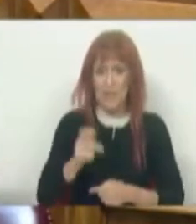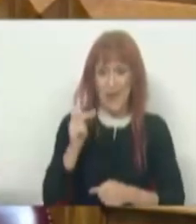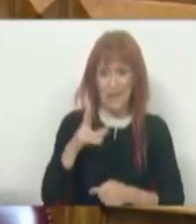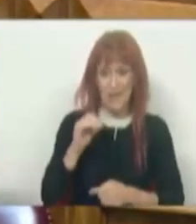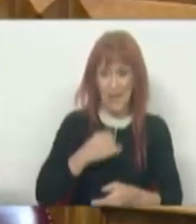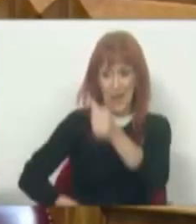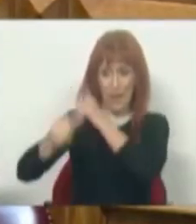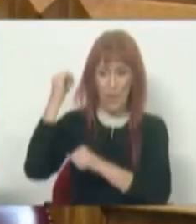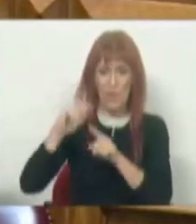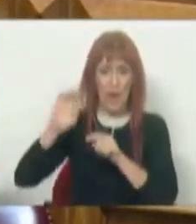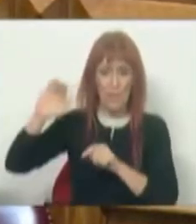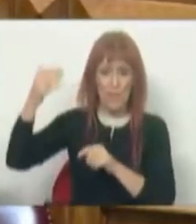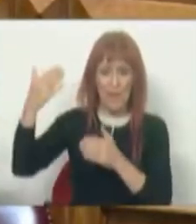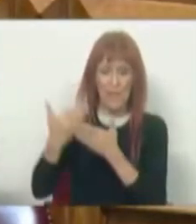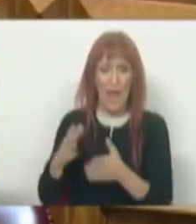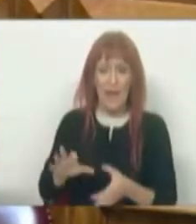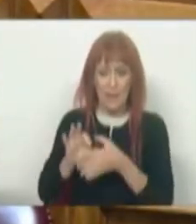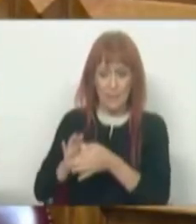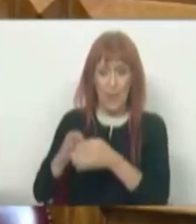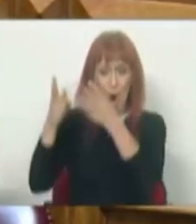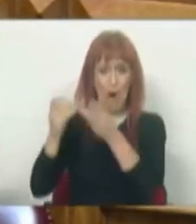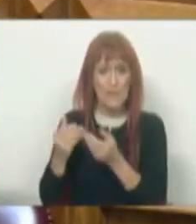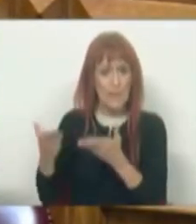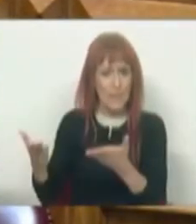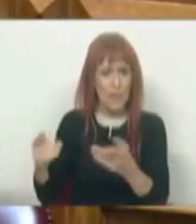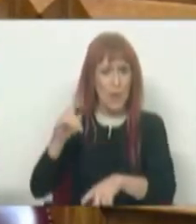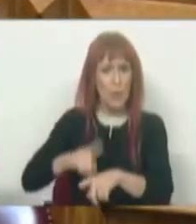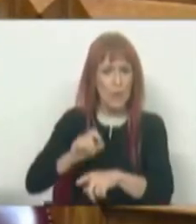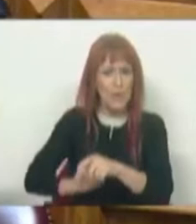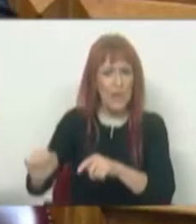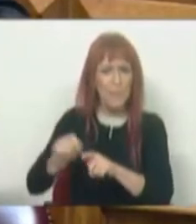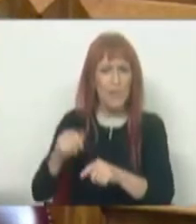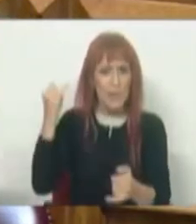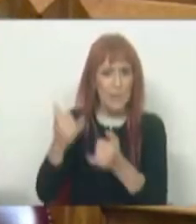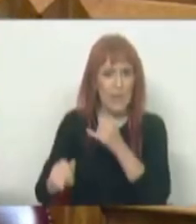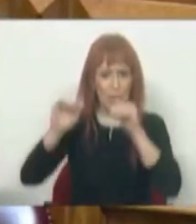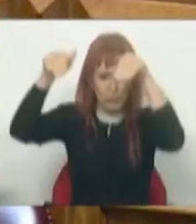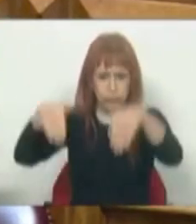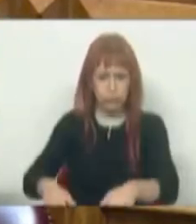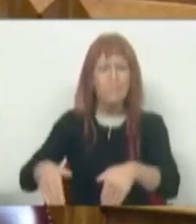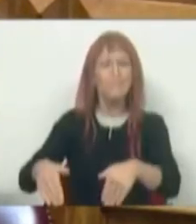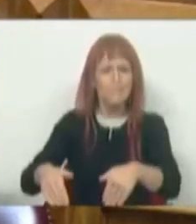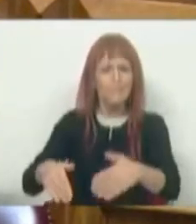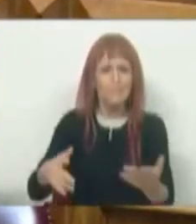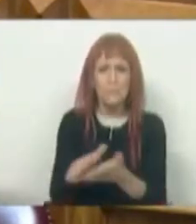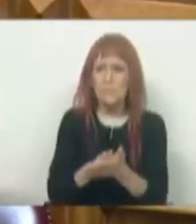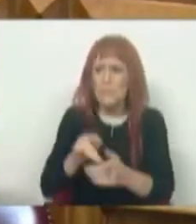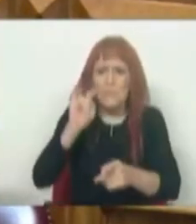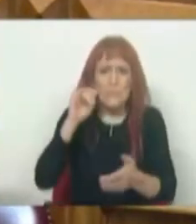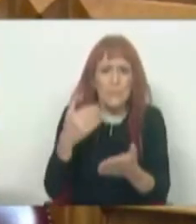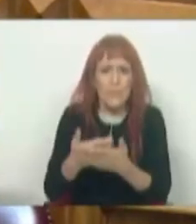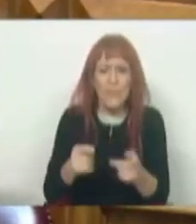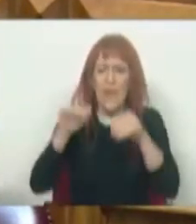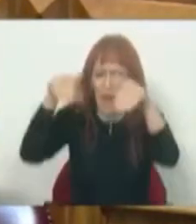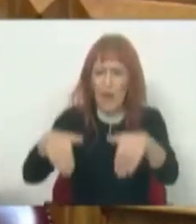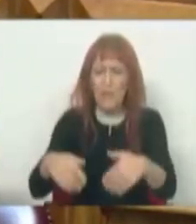anos, quando foi dada prioridade à consolidação orçamental em período de risco de recessão. Basicamente, garantiu-se que